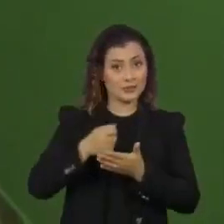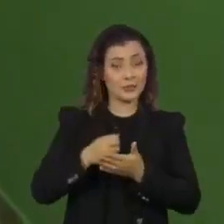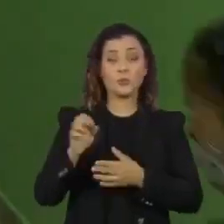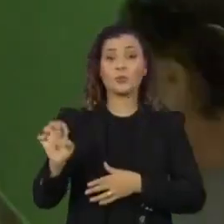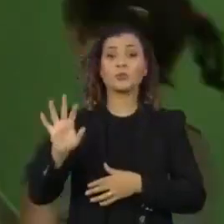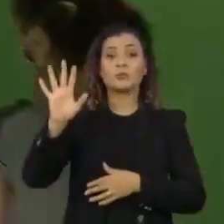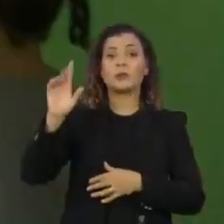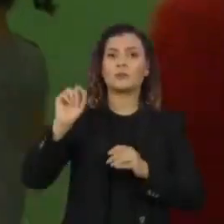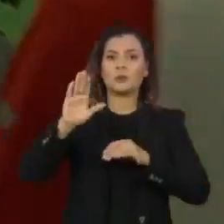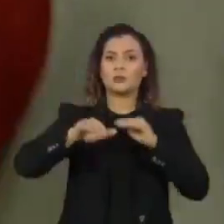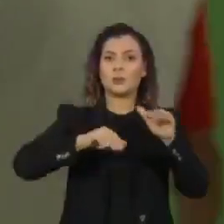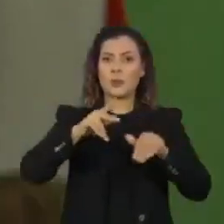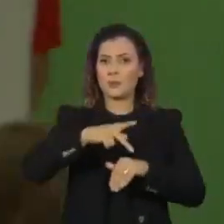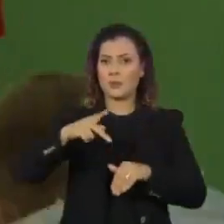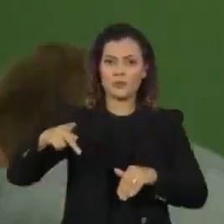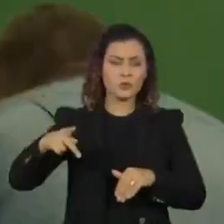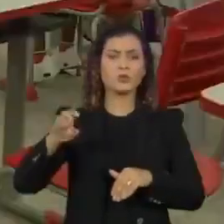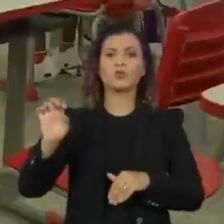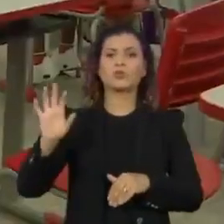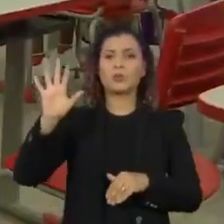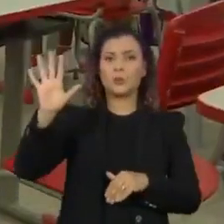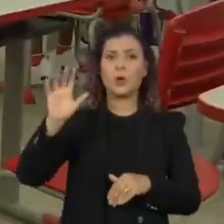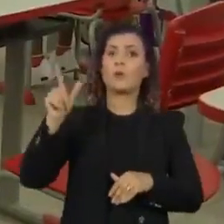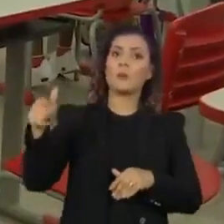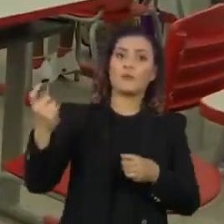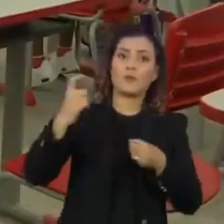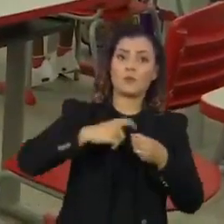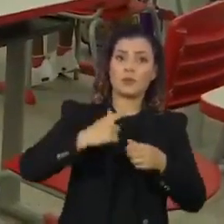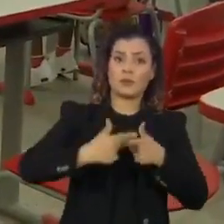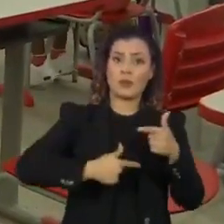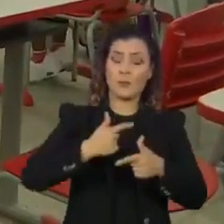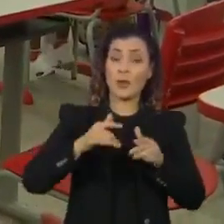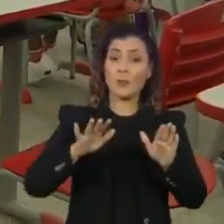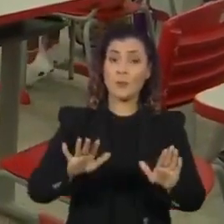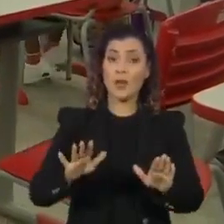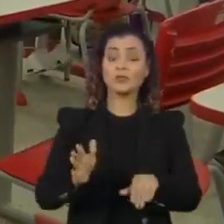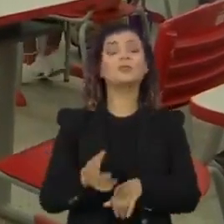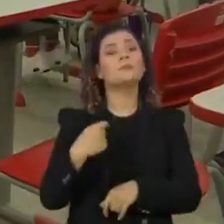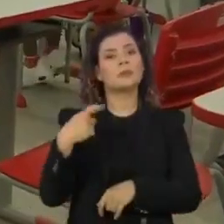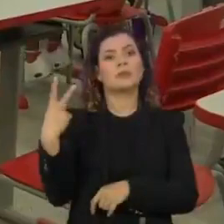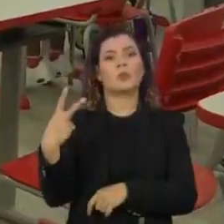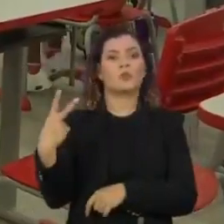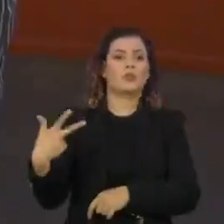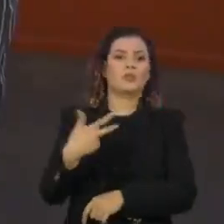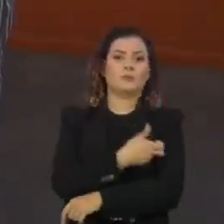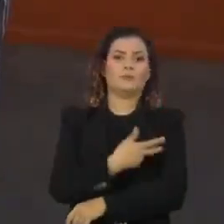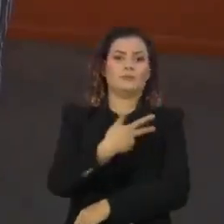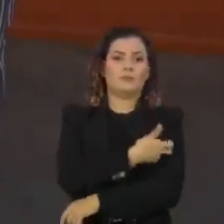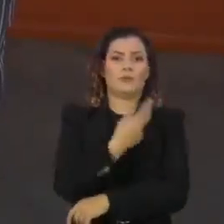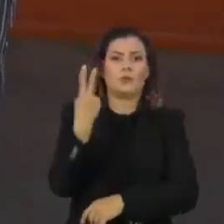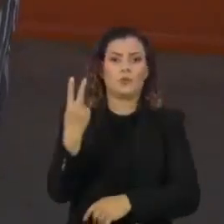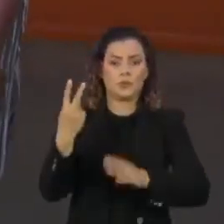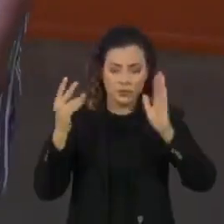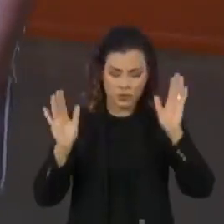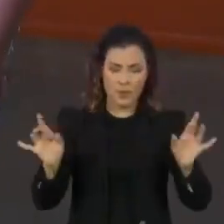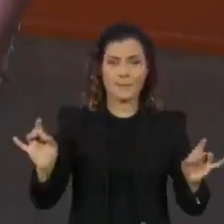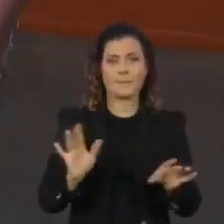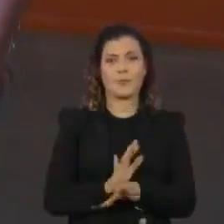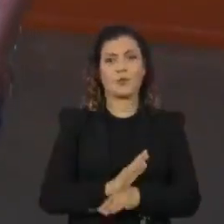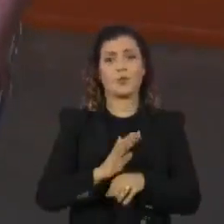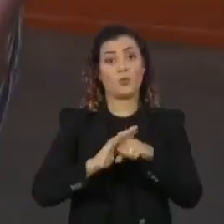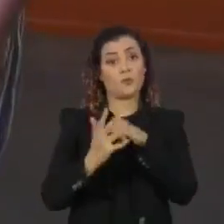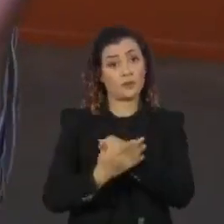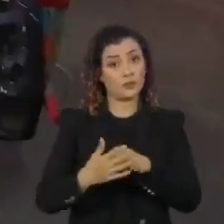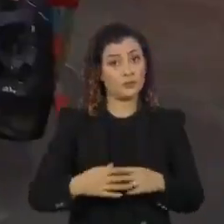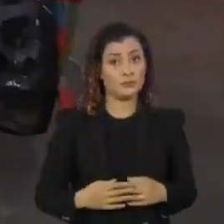não deve convocar professores estaduais para aulas presenciais antes que eles tenham imunização completa contra a